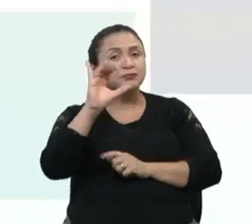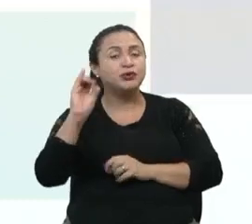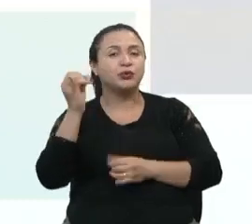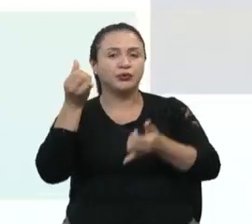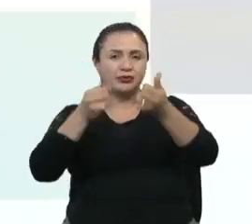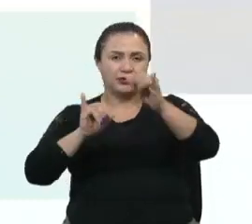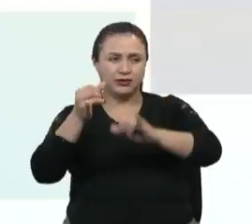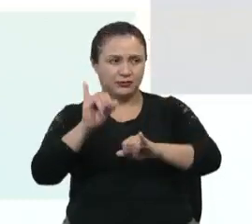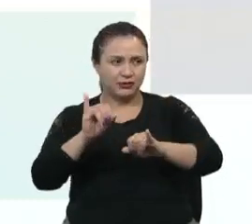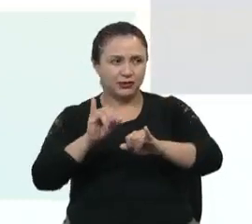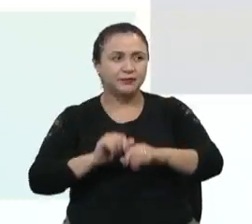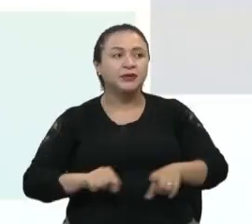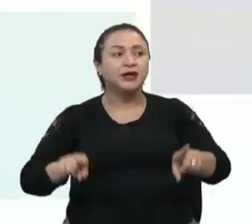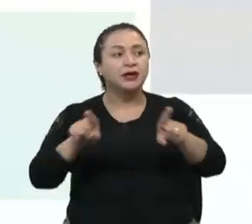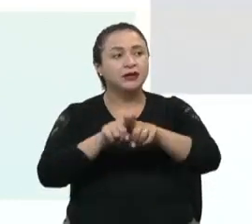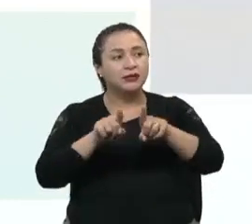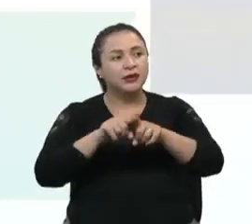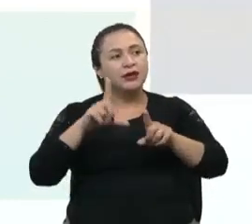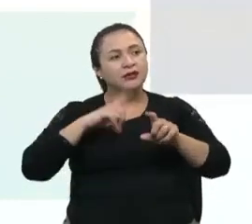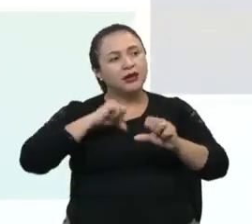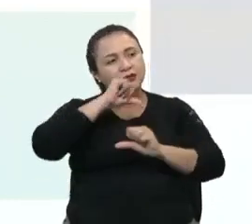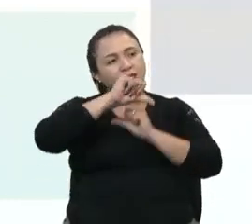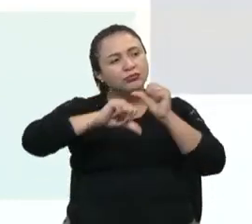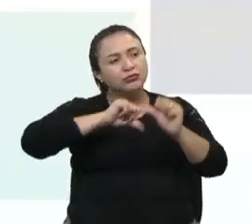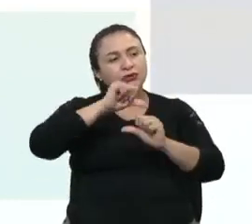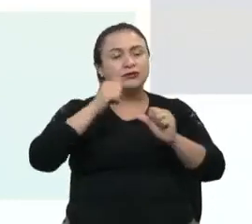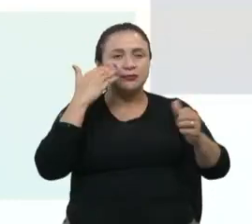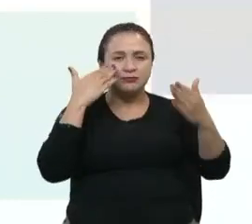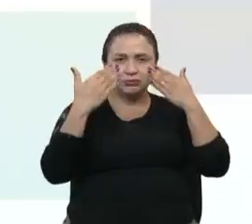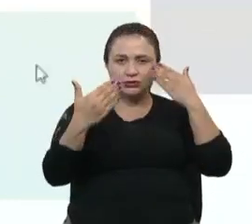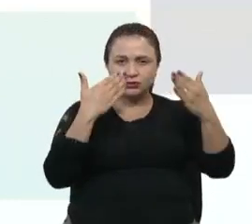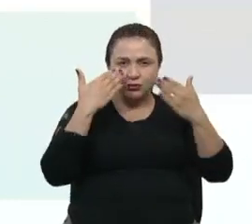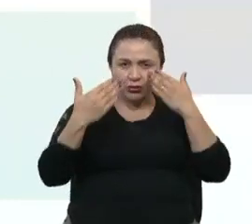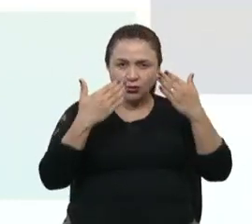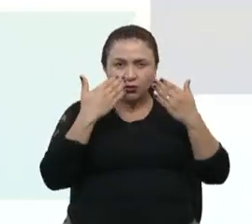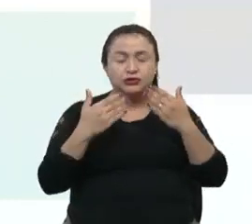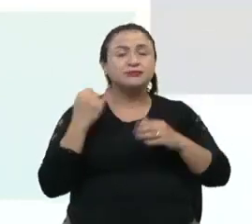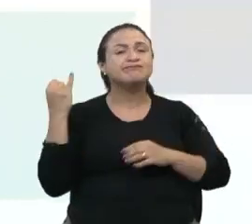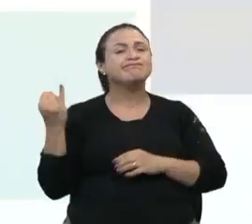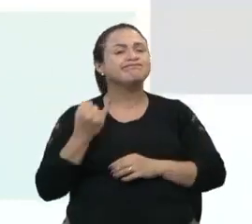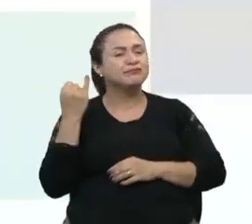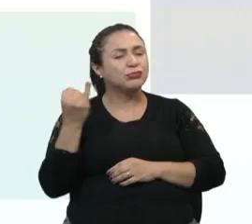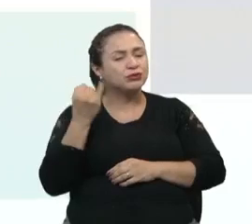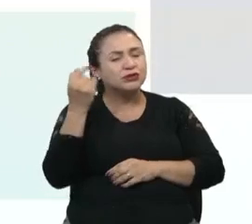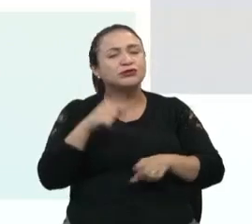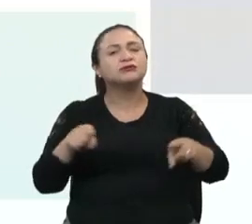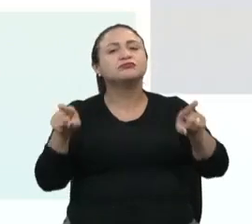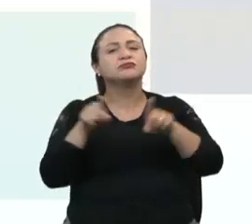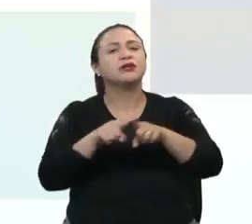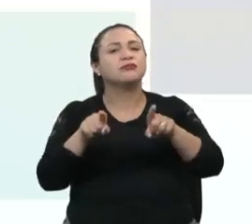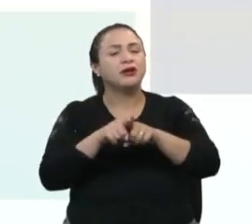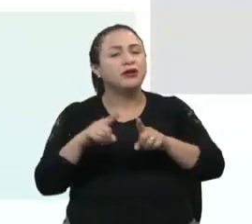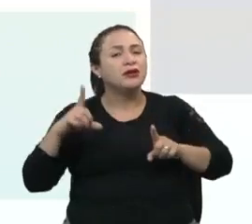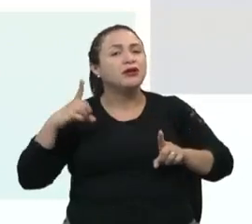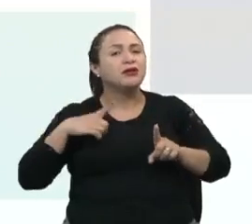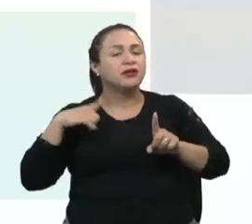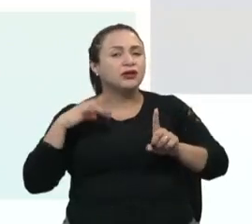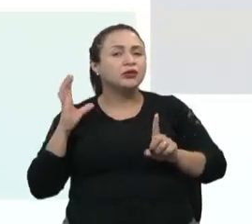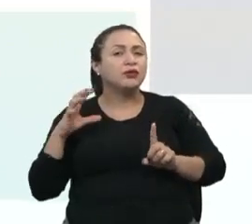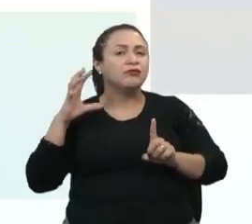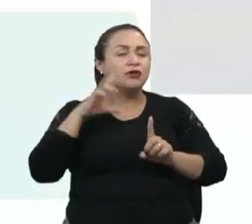ainda nós temos alterações psicológicas bastante importantes com repercussões